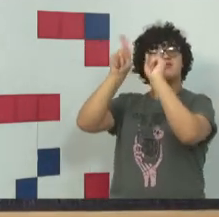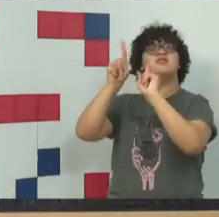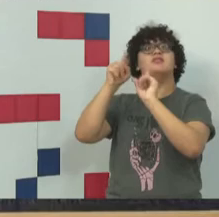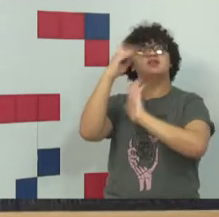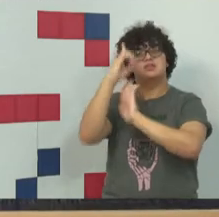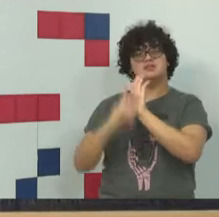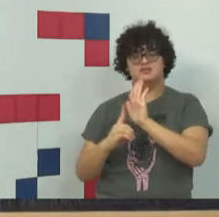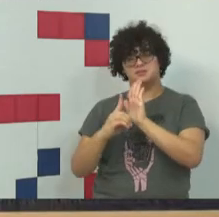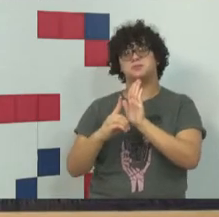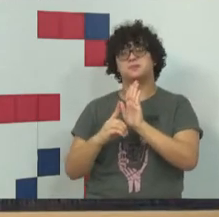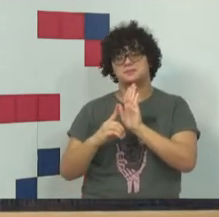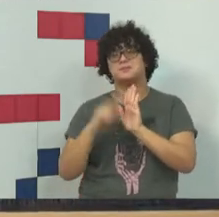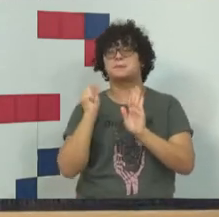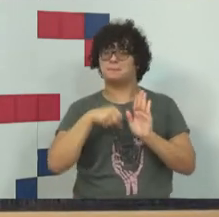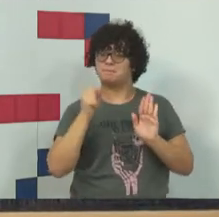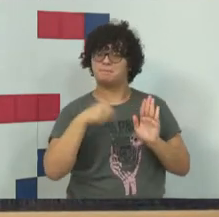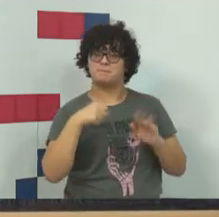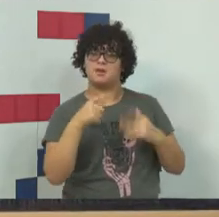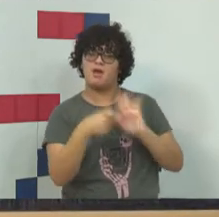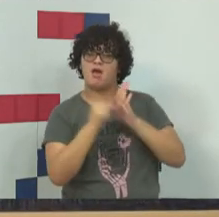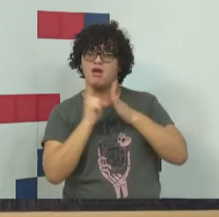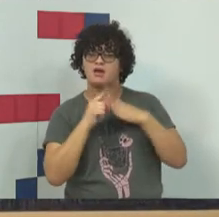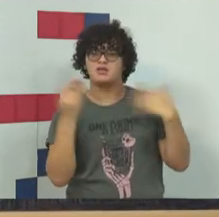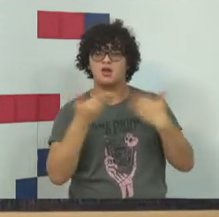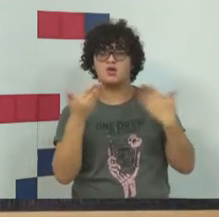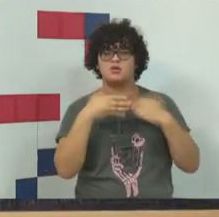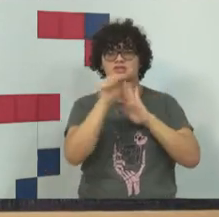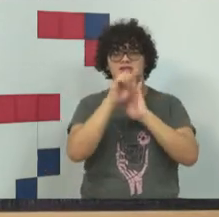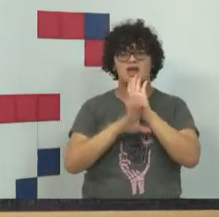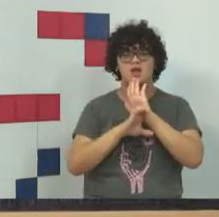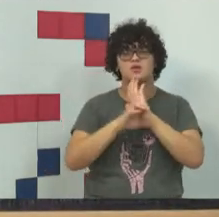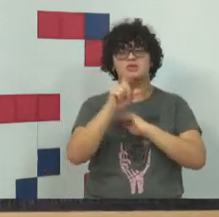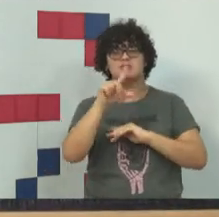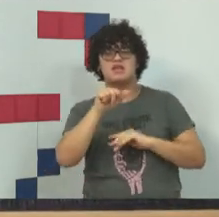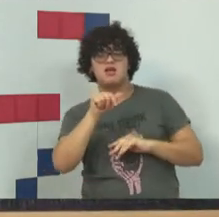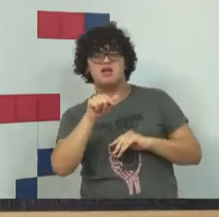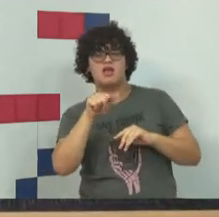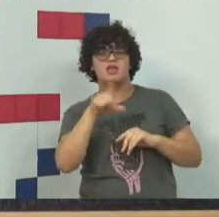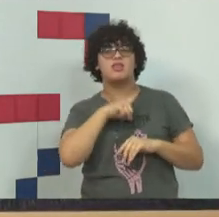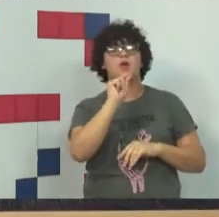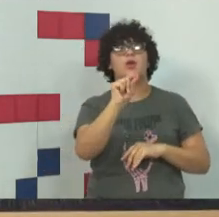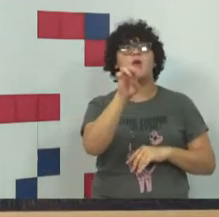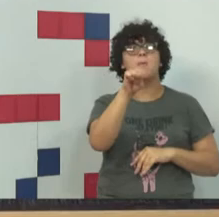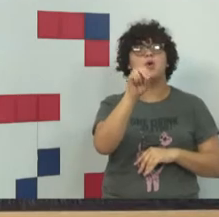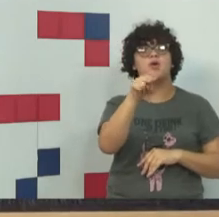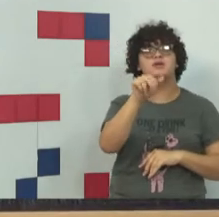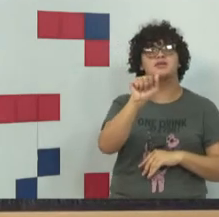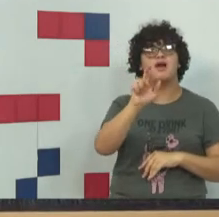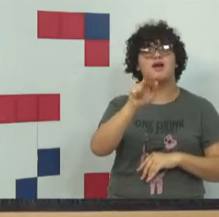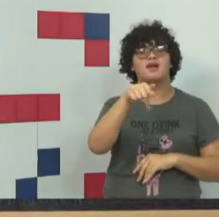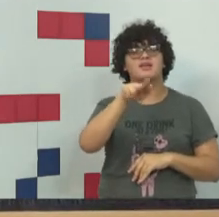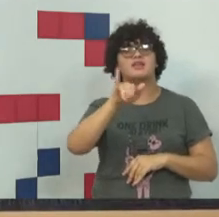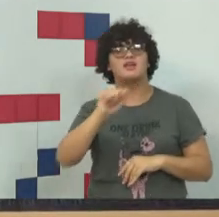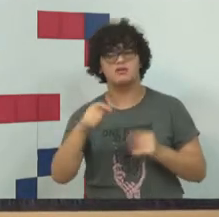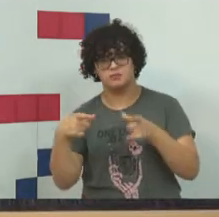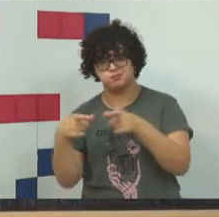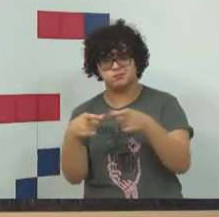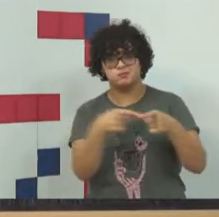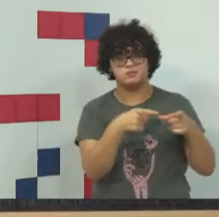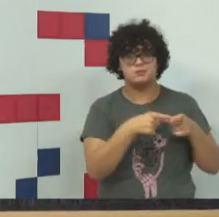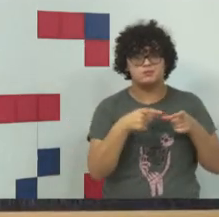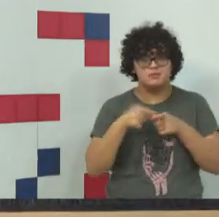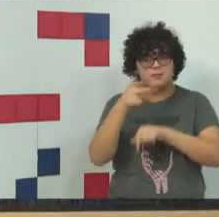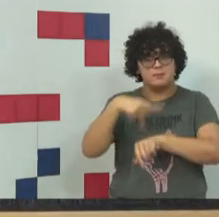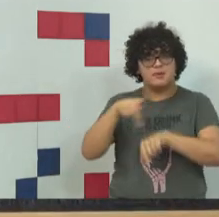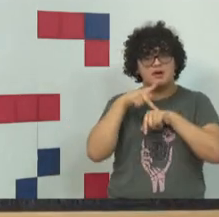fundamentais. Antes do século XVII, nós tínhamos as monarquias absolutistas que não